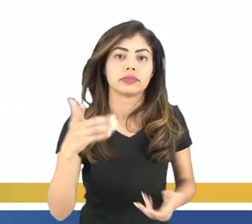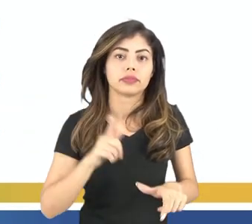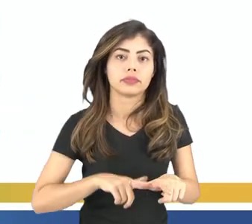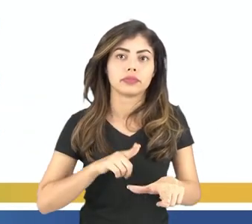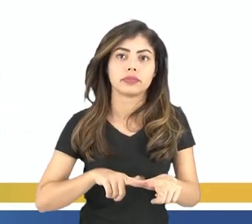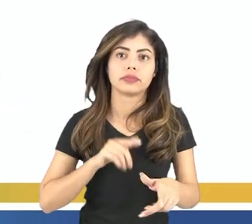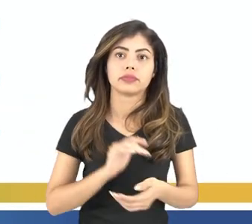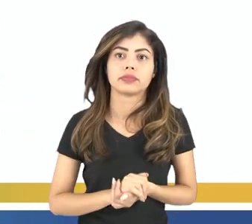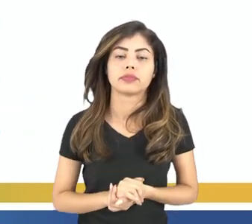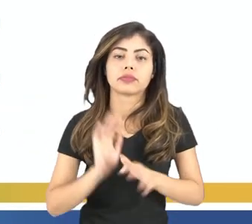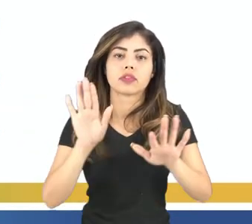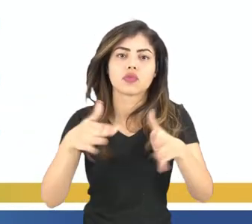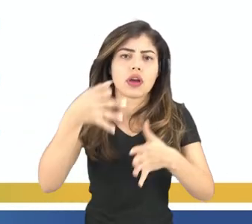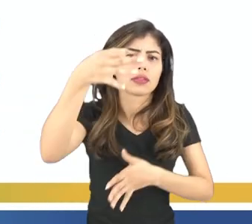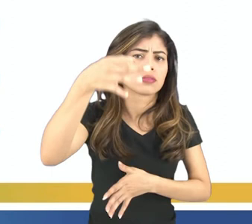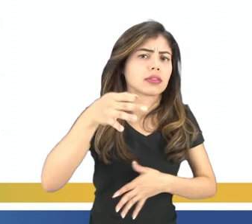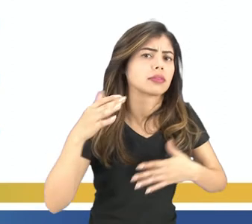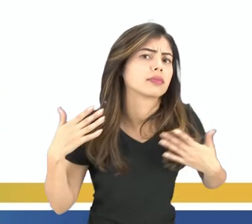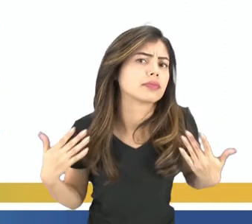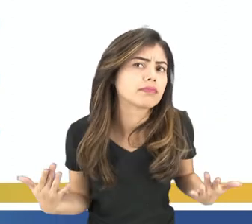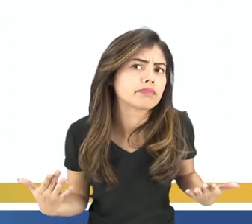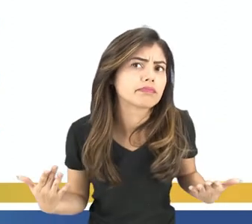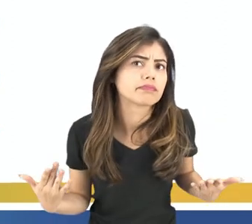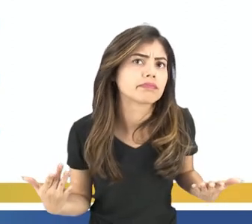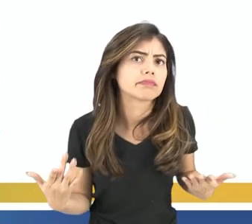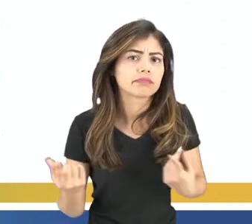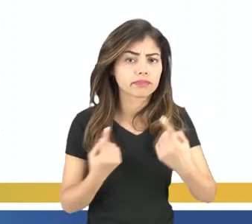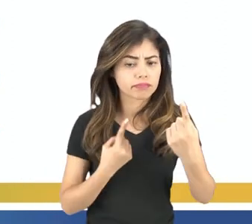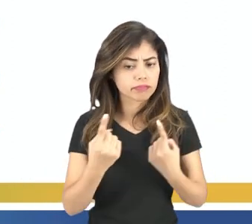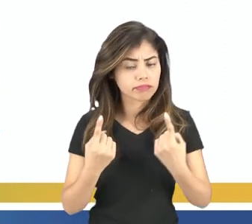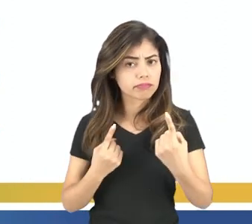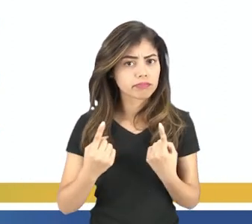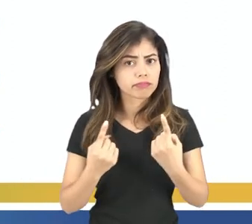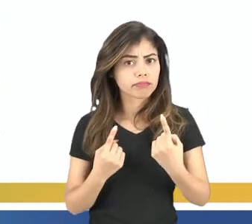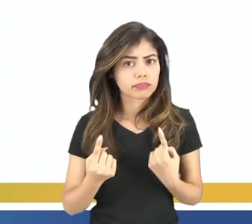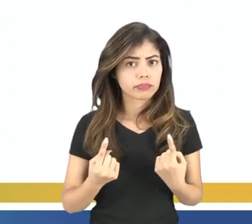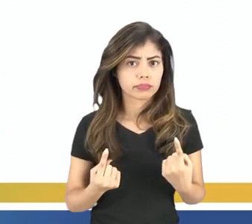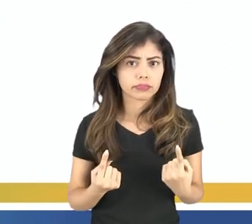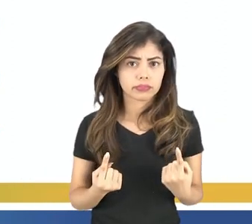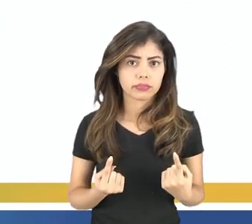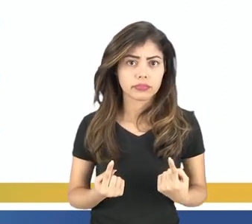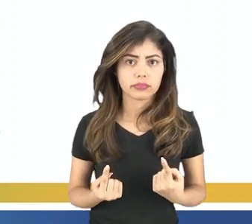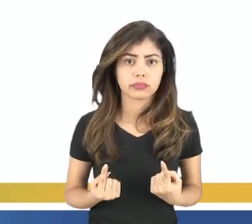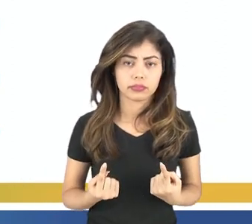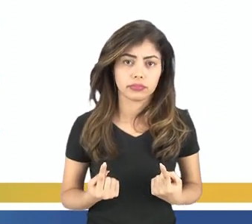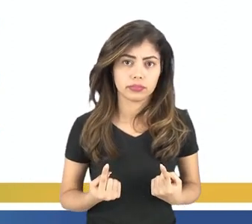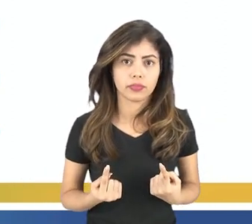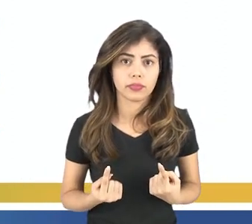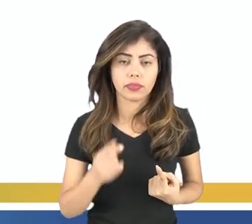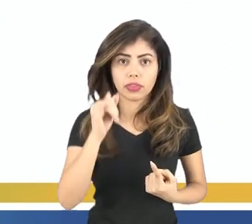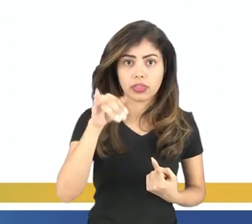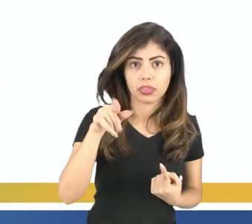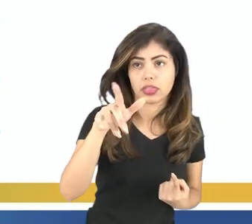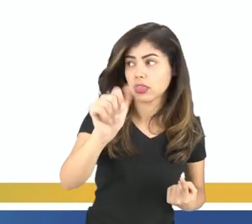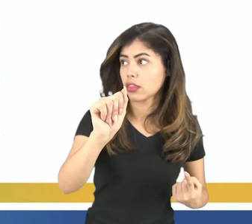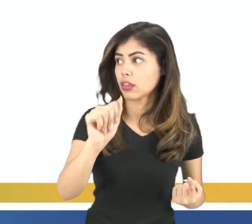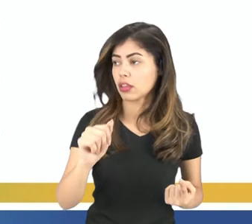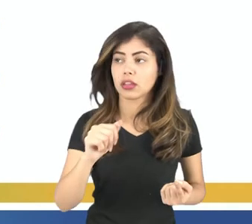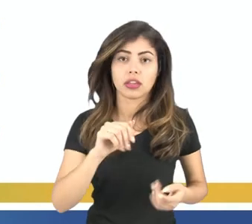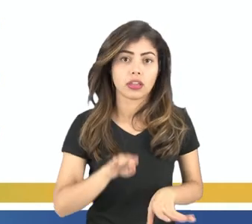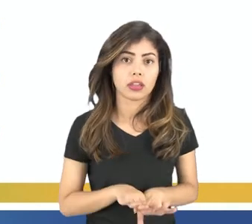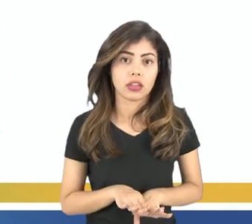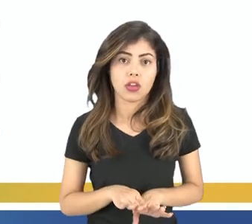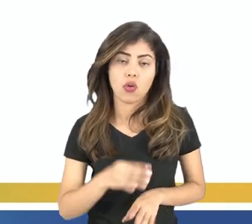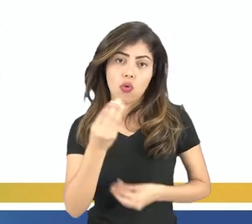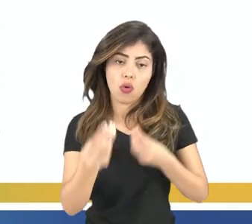saber qual é a afirmação correta relativa à ideia desse imã próximo ao ferro aí,